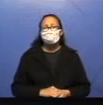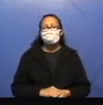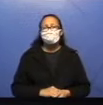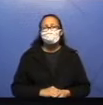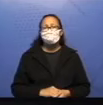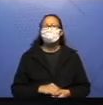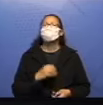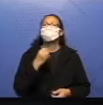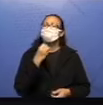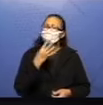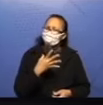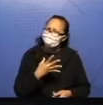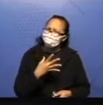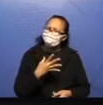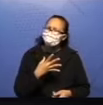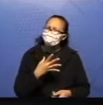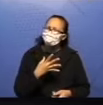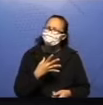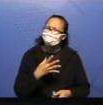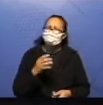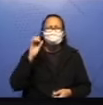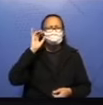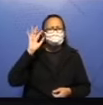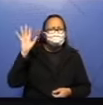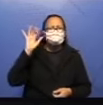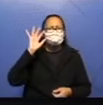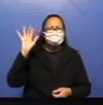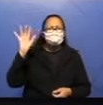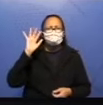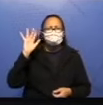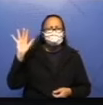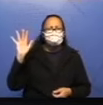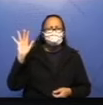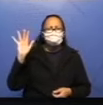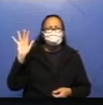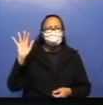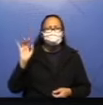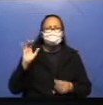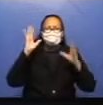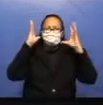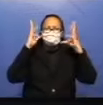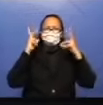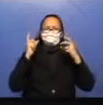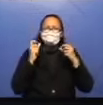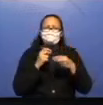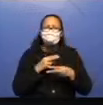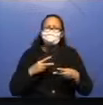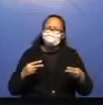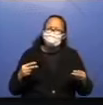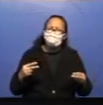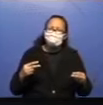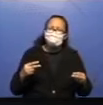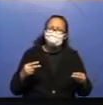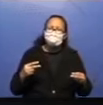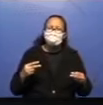Oi, também acertou quem disse que é uma ficção, né? Olha lá, animais, no caso aqui, insetos, né?